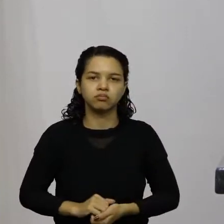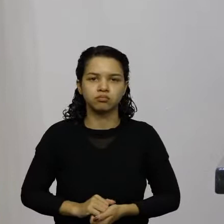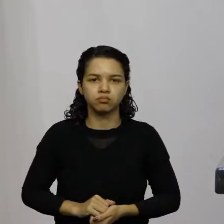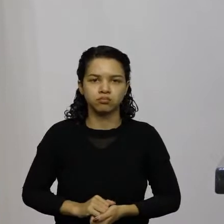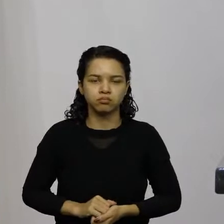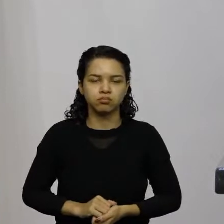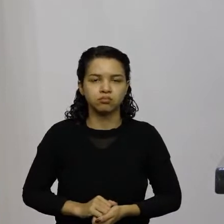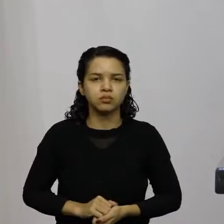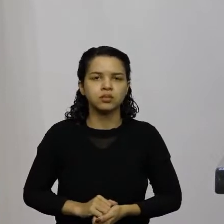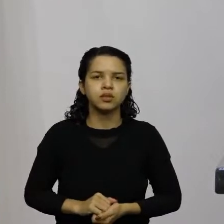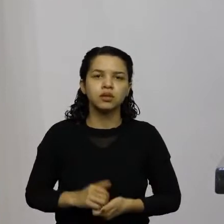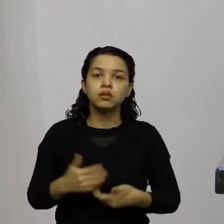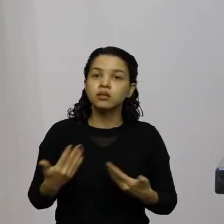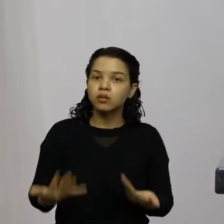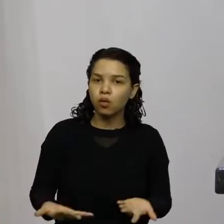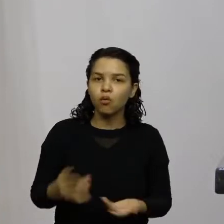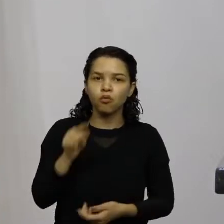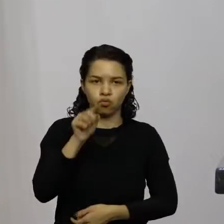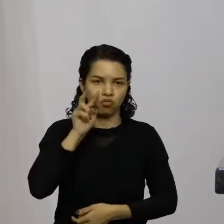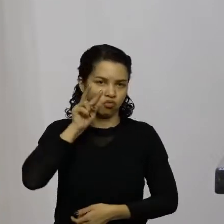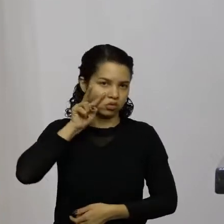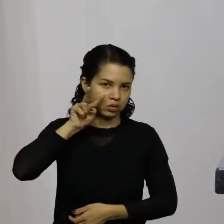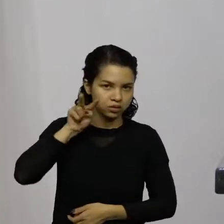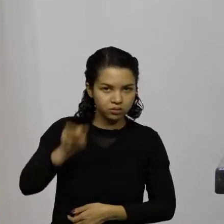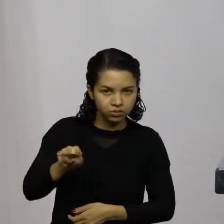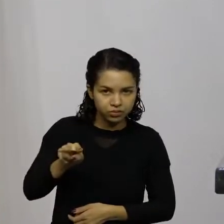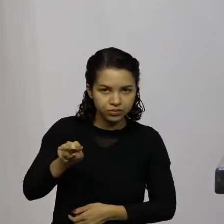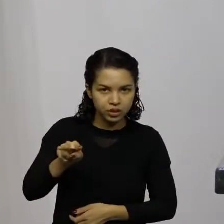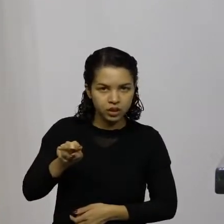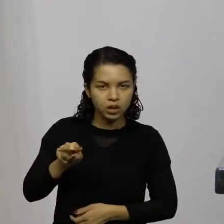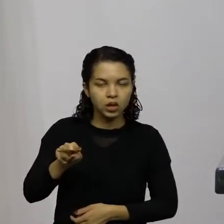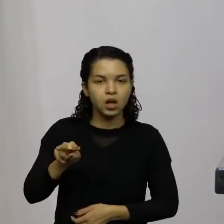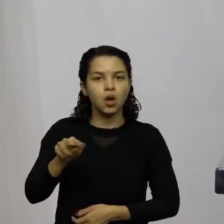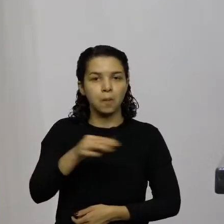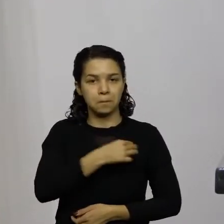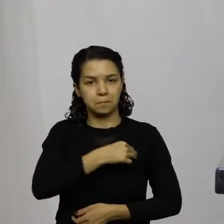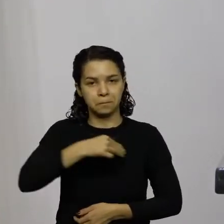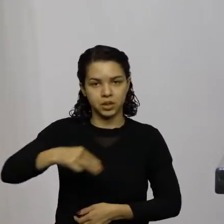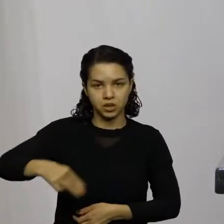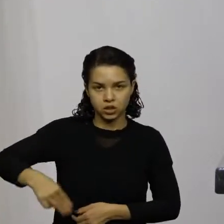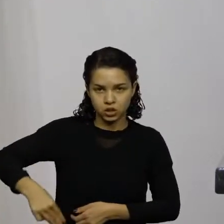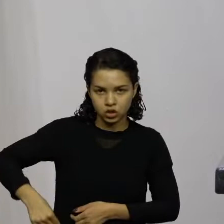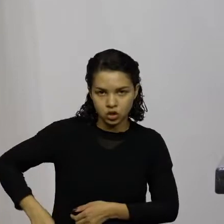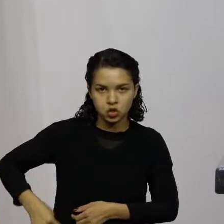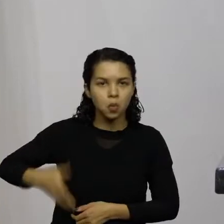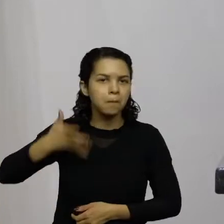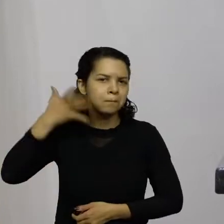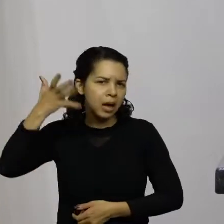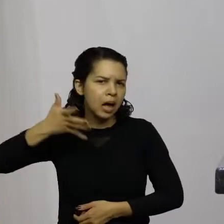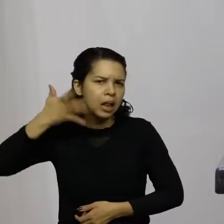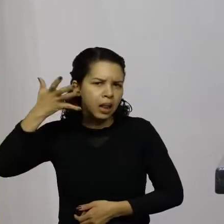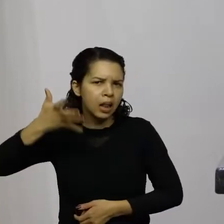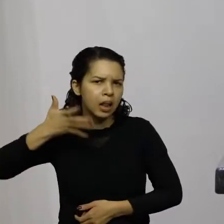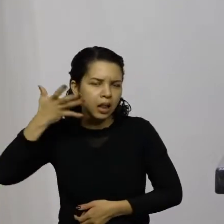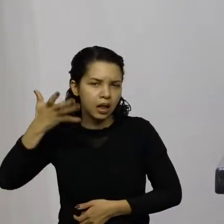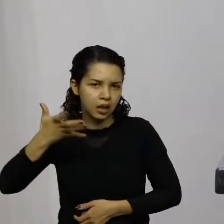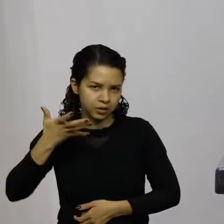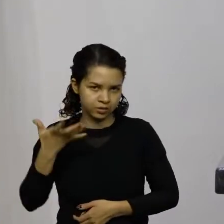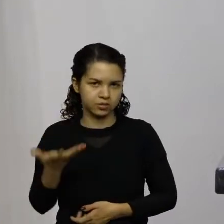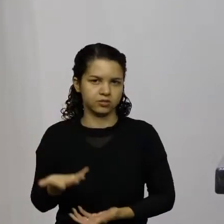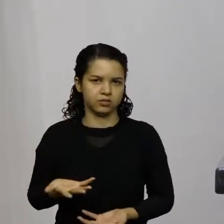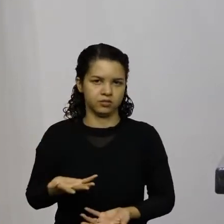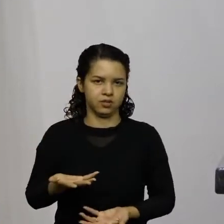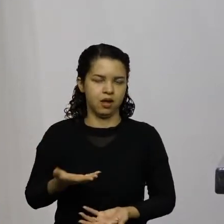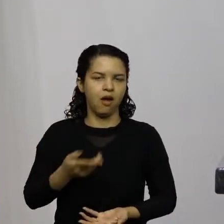então quando você ver algum ministro dando uma palestra e essas